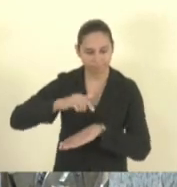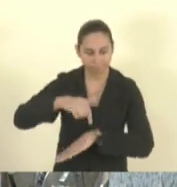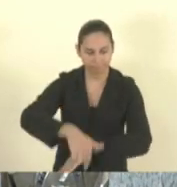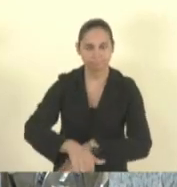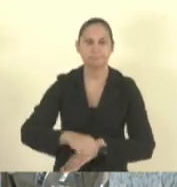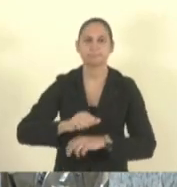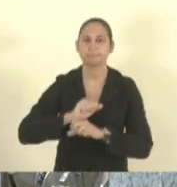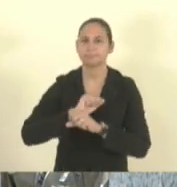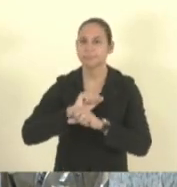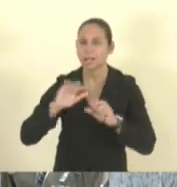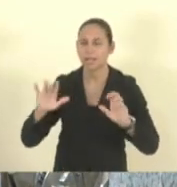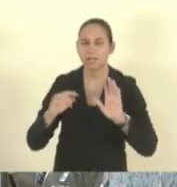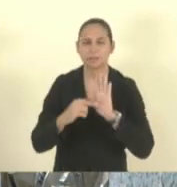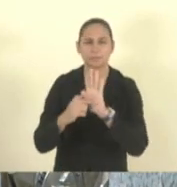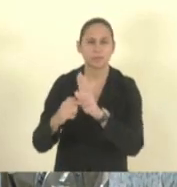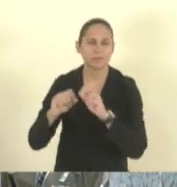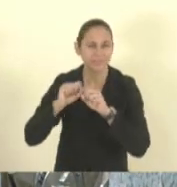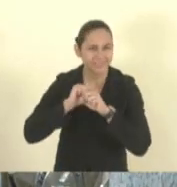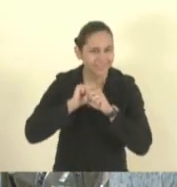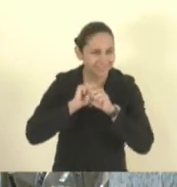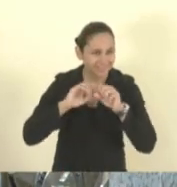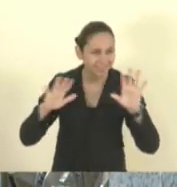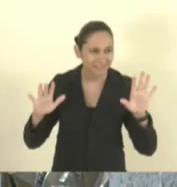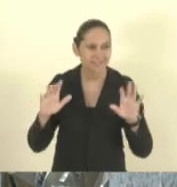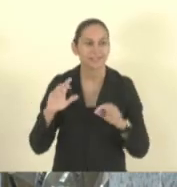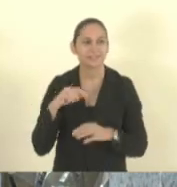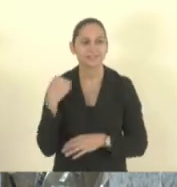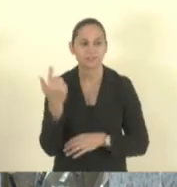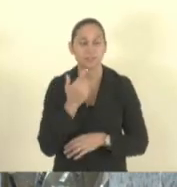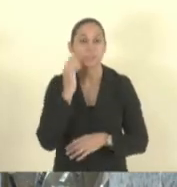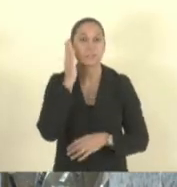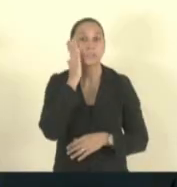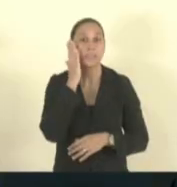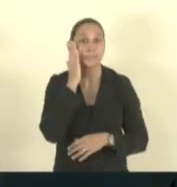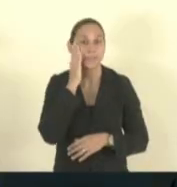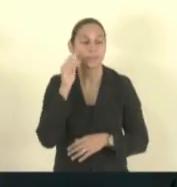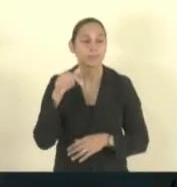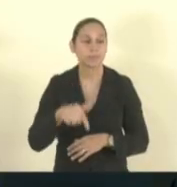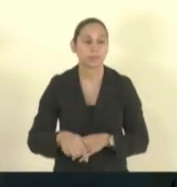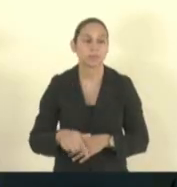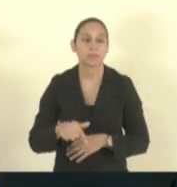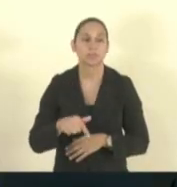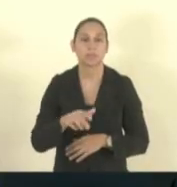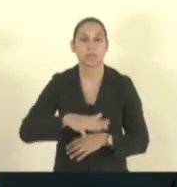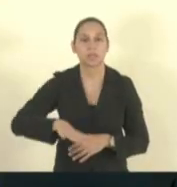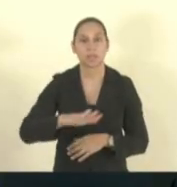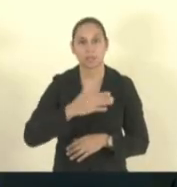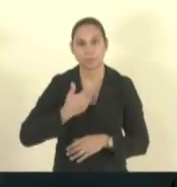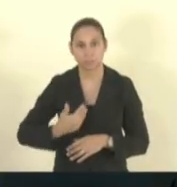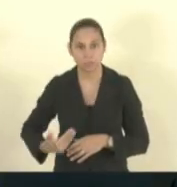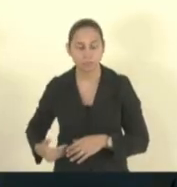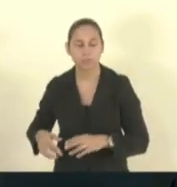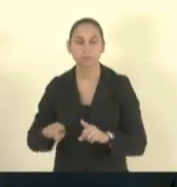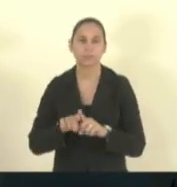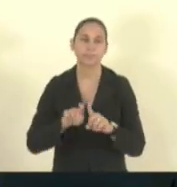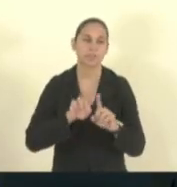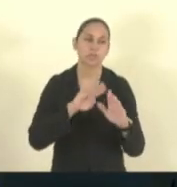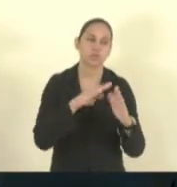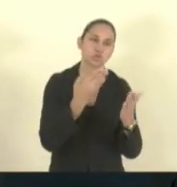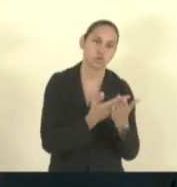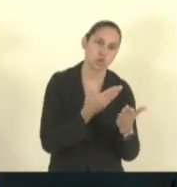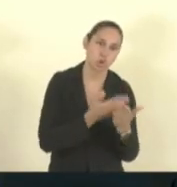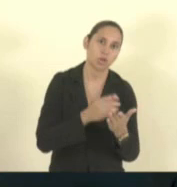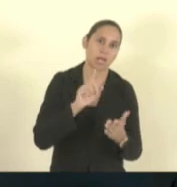sabemos por parte do poder público das escolas particulares também o